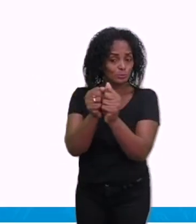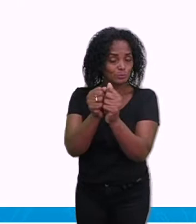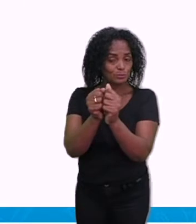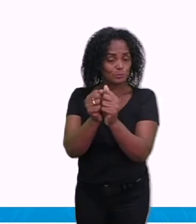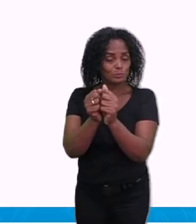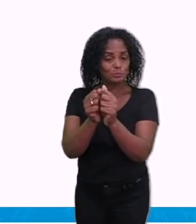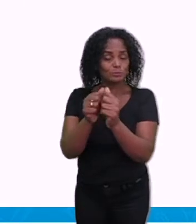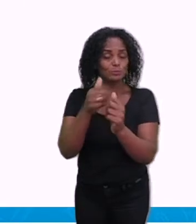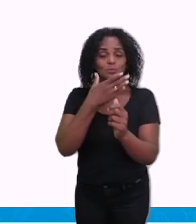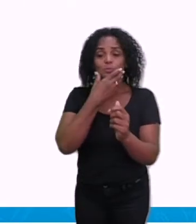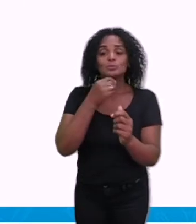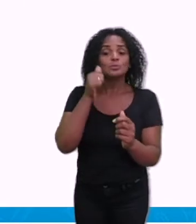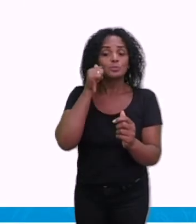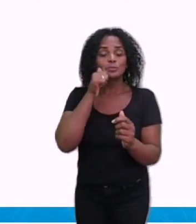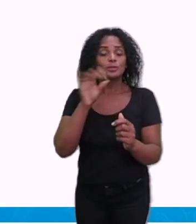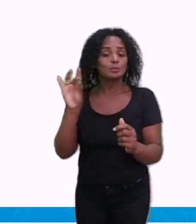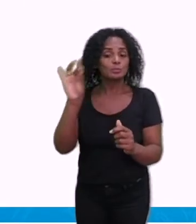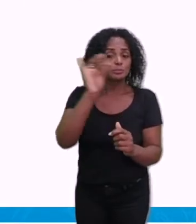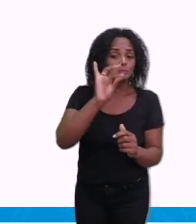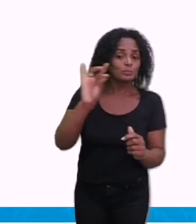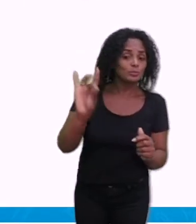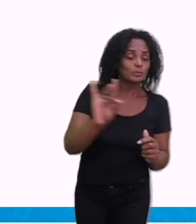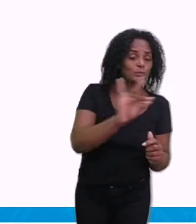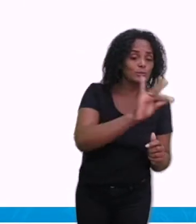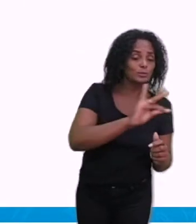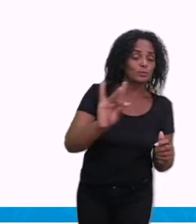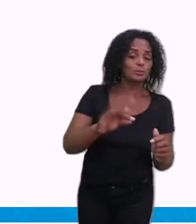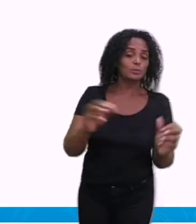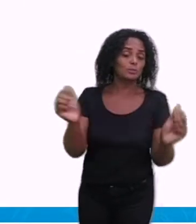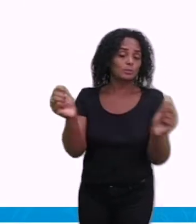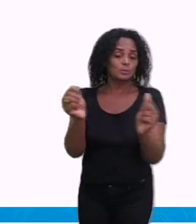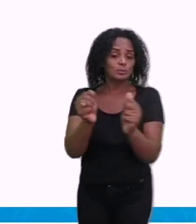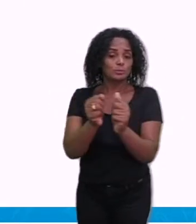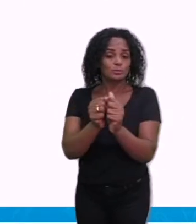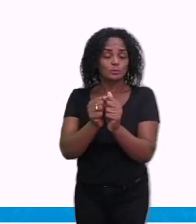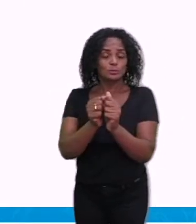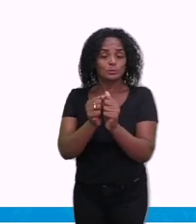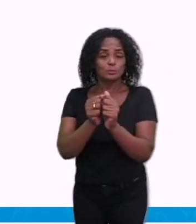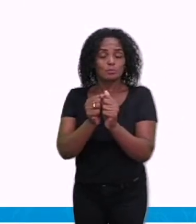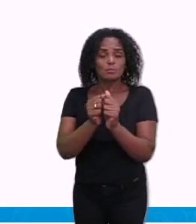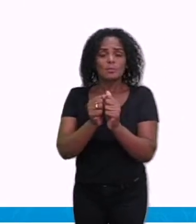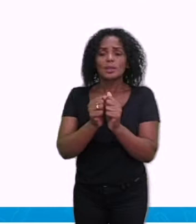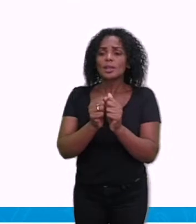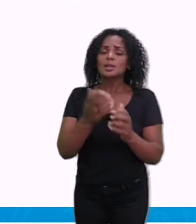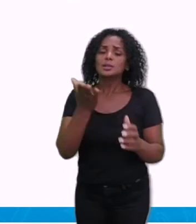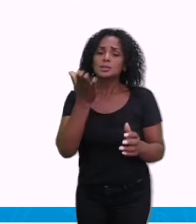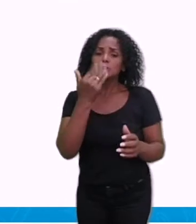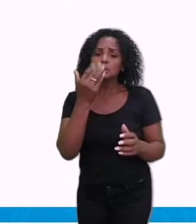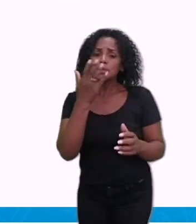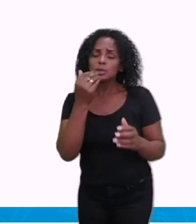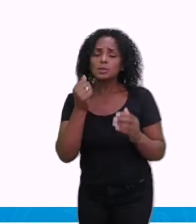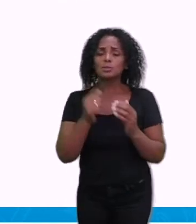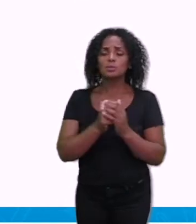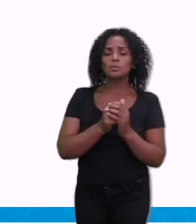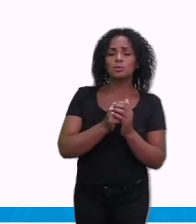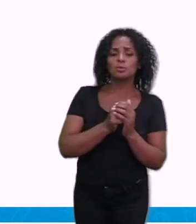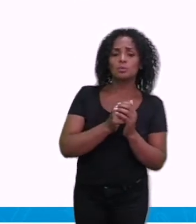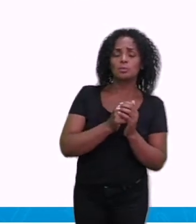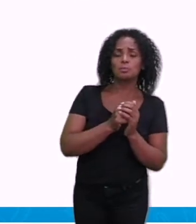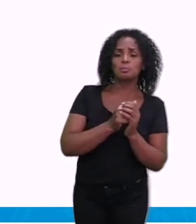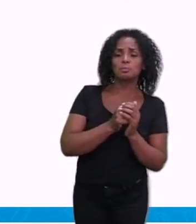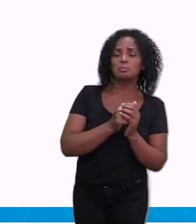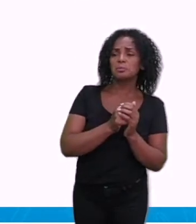fêmea. Tanto o macho quanto a fêmea se alimenta de néctar, de plantas. Mas,